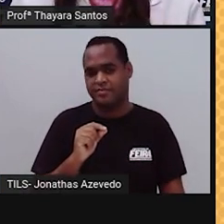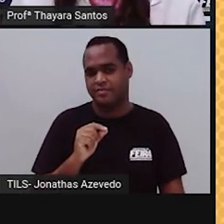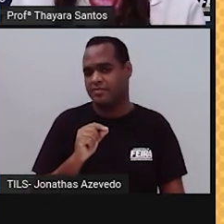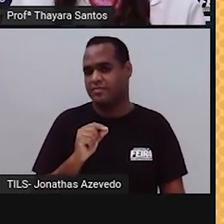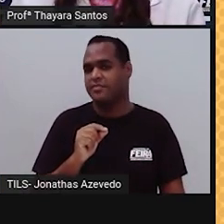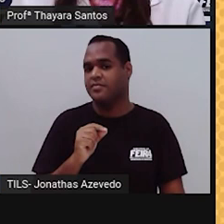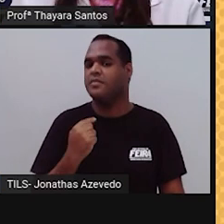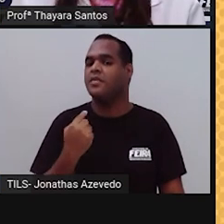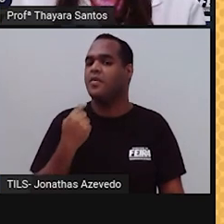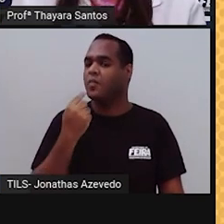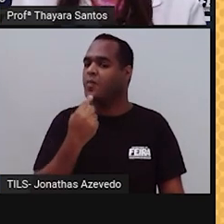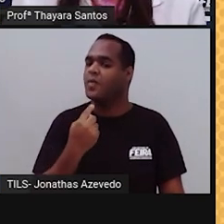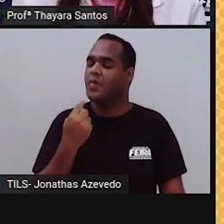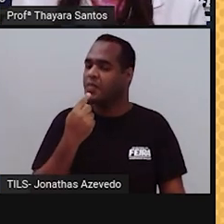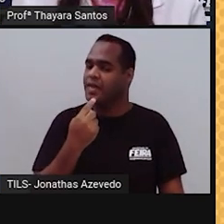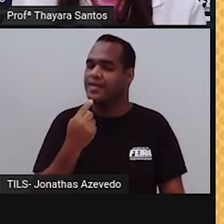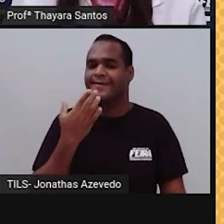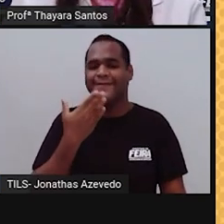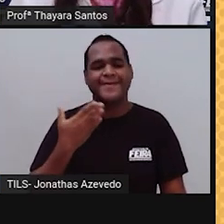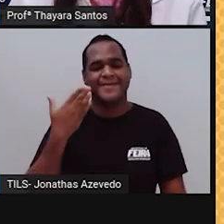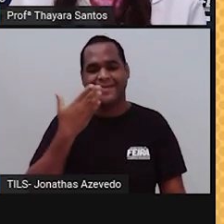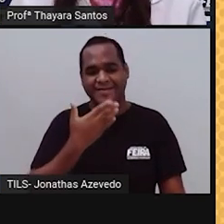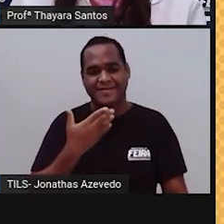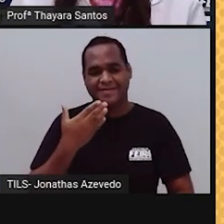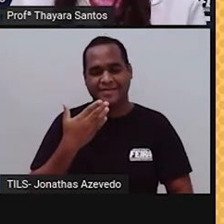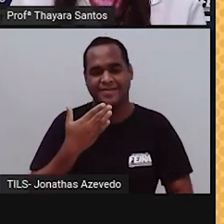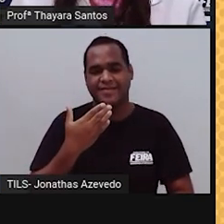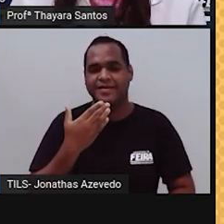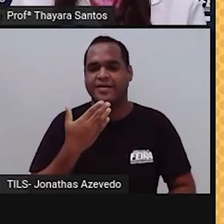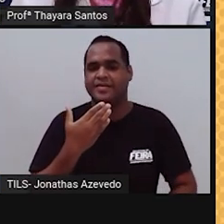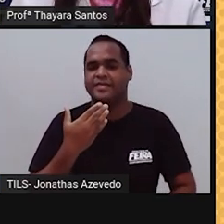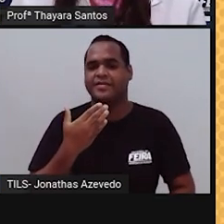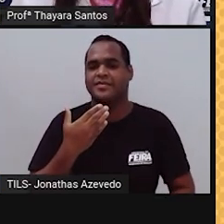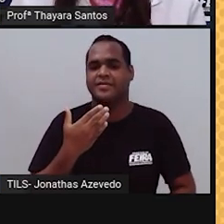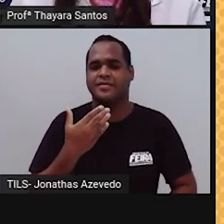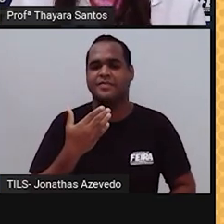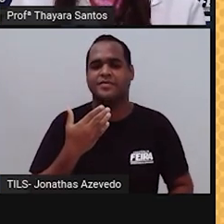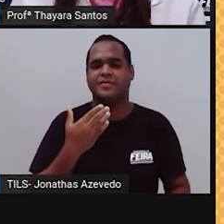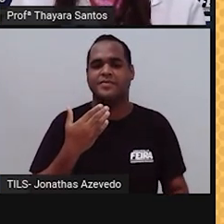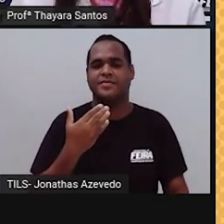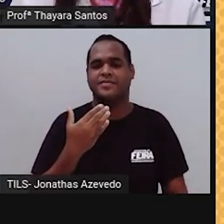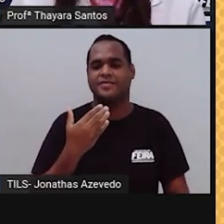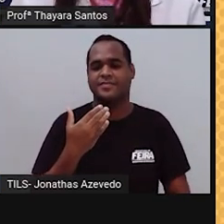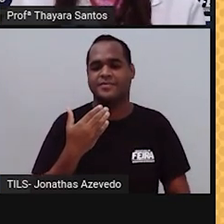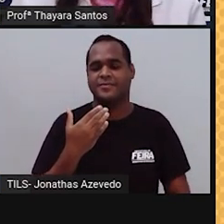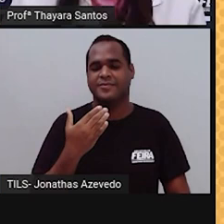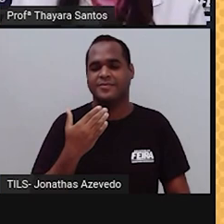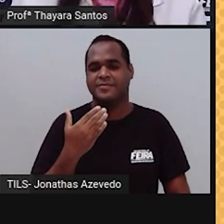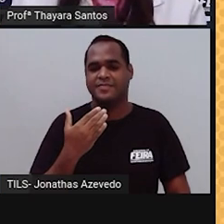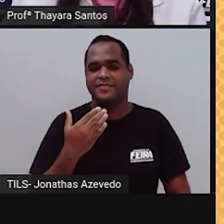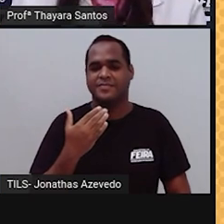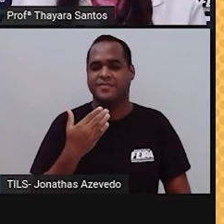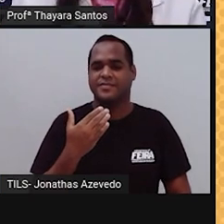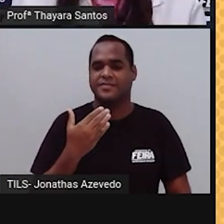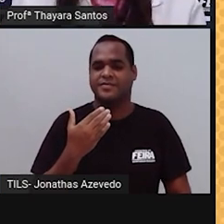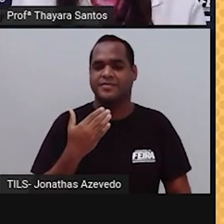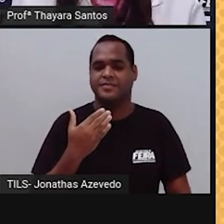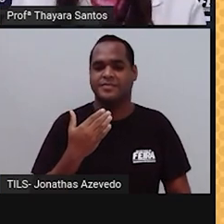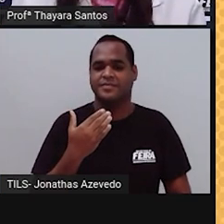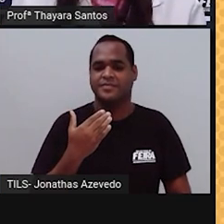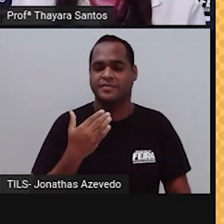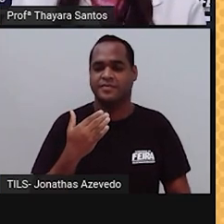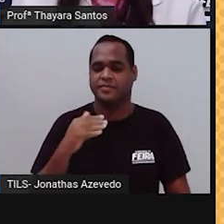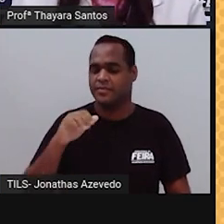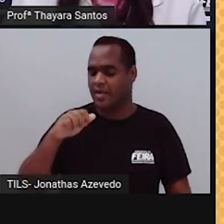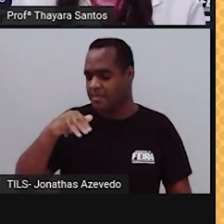a percepção do sabor doce. Se a gente vai mais aqui, a gente sente o sabor mais amargo. O